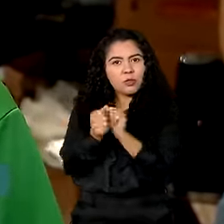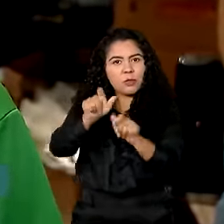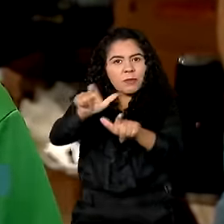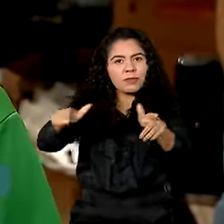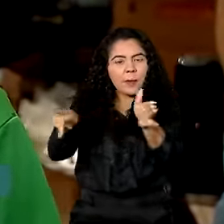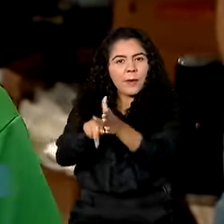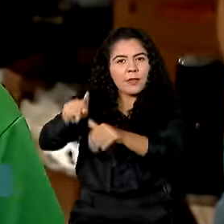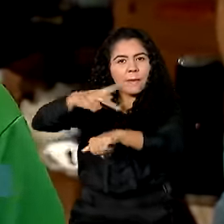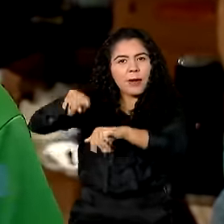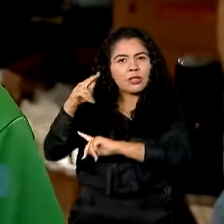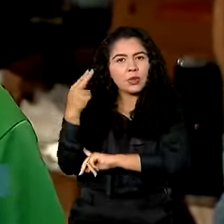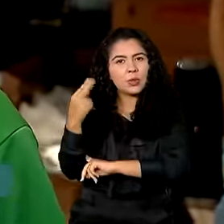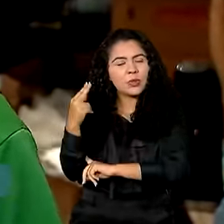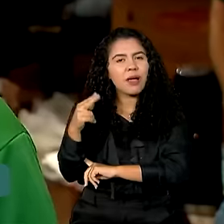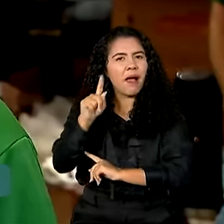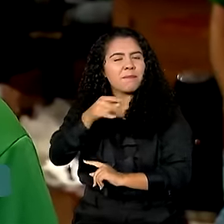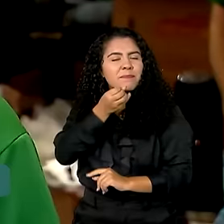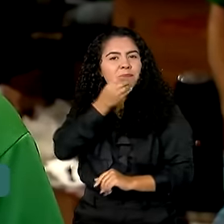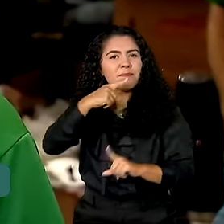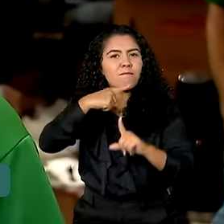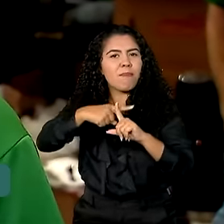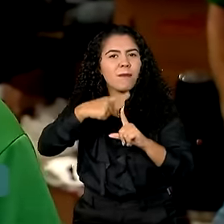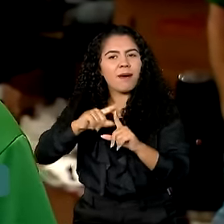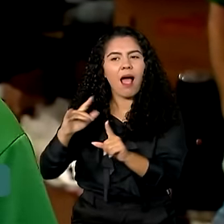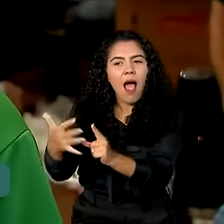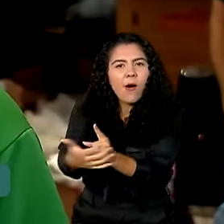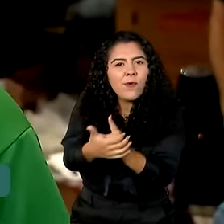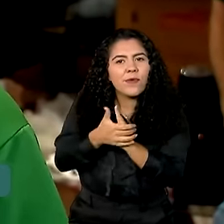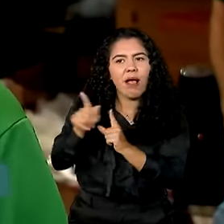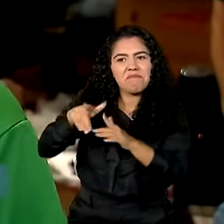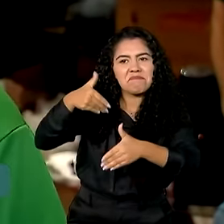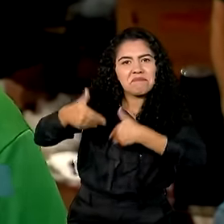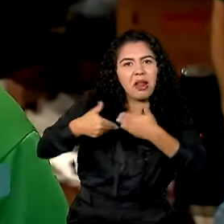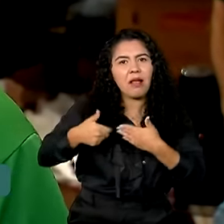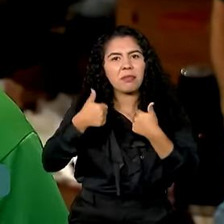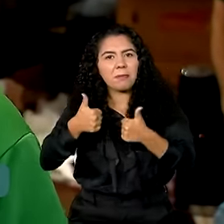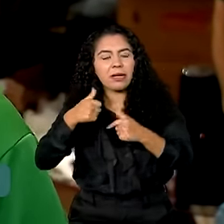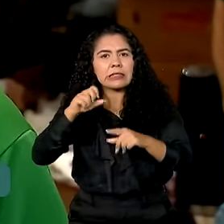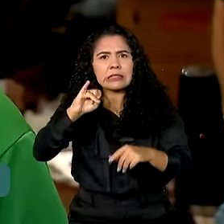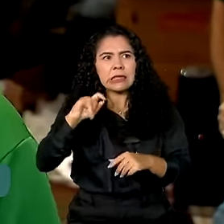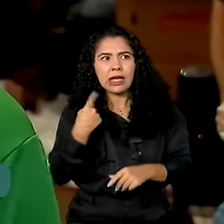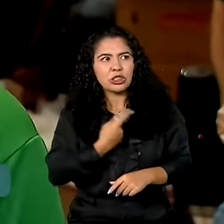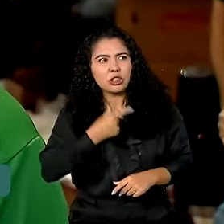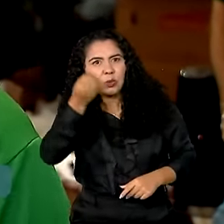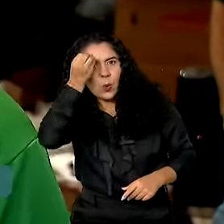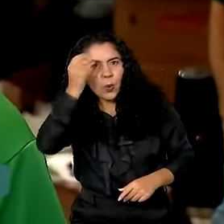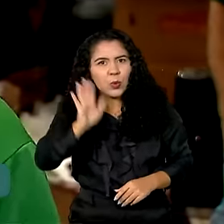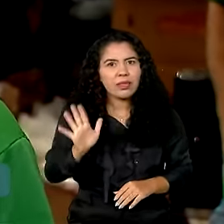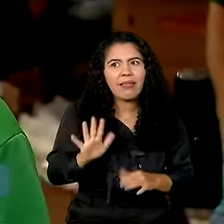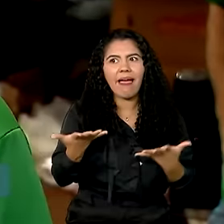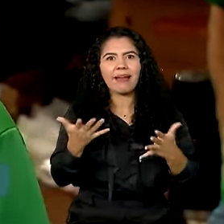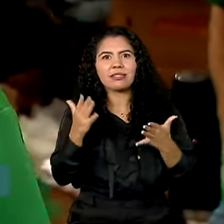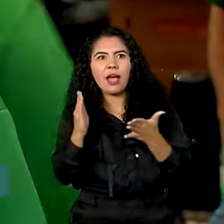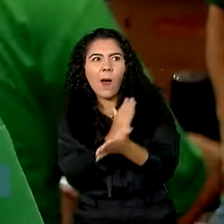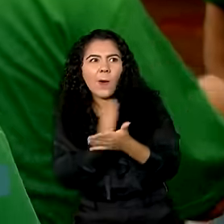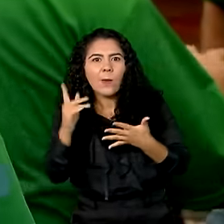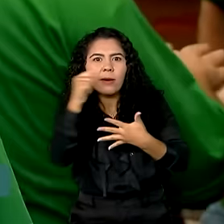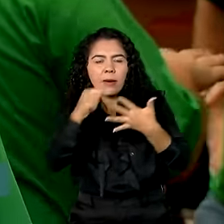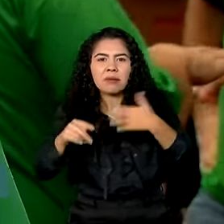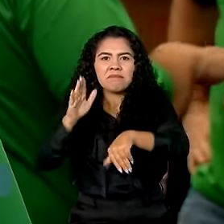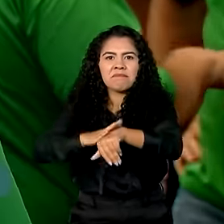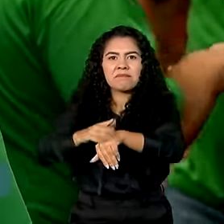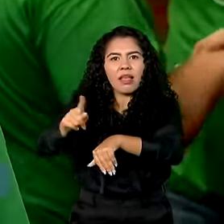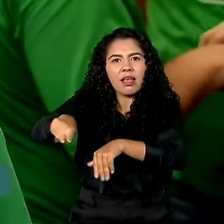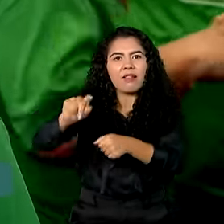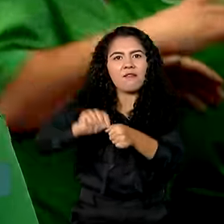acolhedor, porque eles nos tratam muito bem, eles nos ajudam se a gente não entende algum trabalho, uma coisa, eles traduzem para